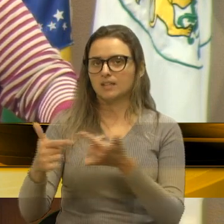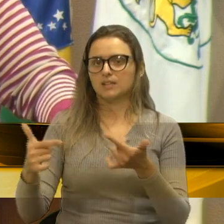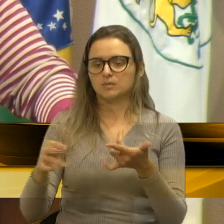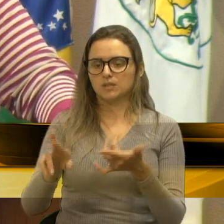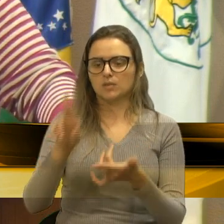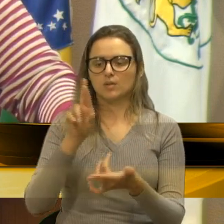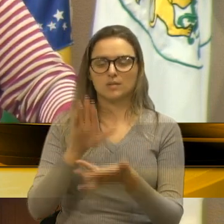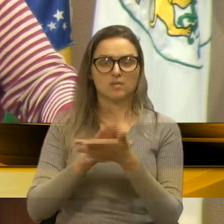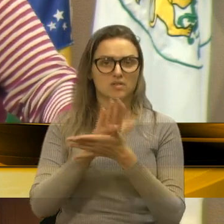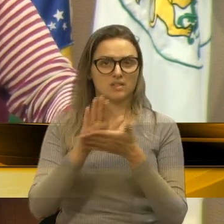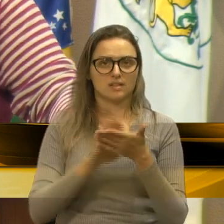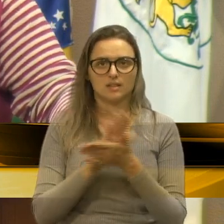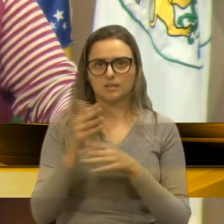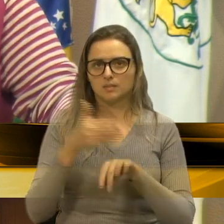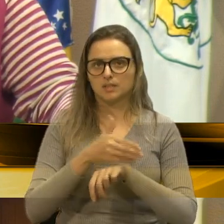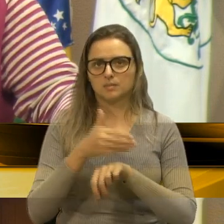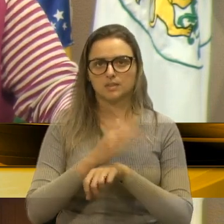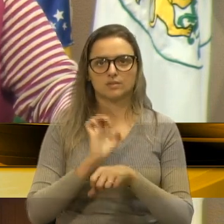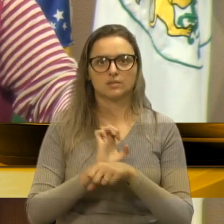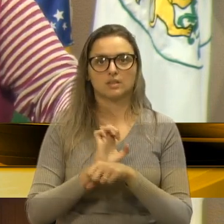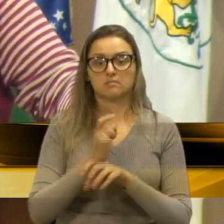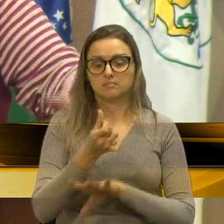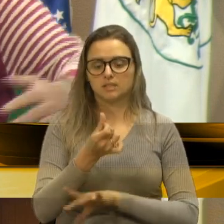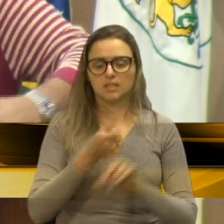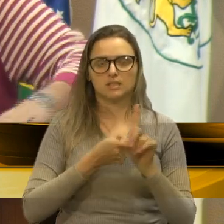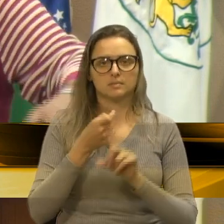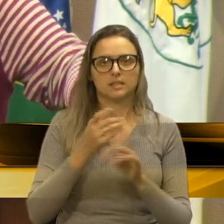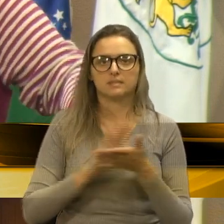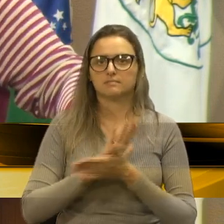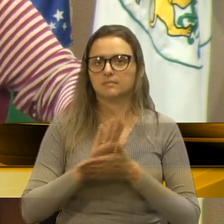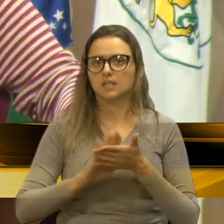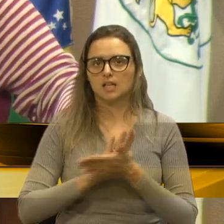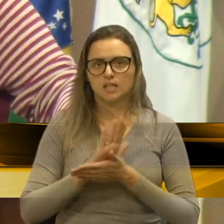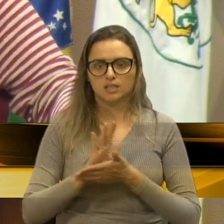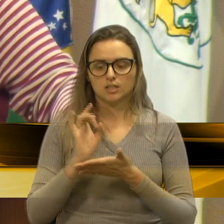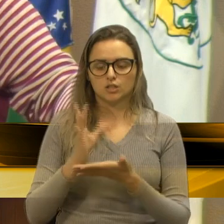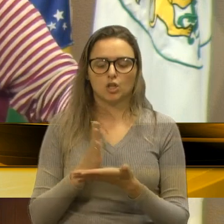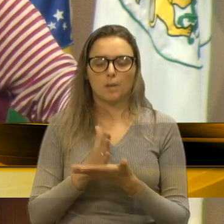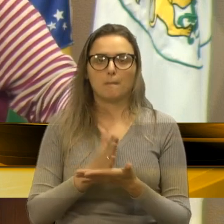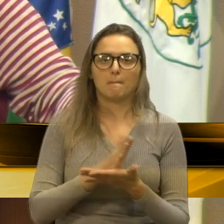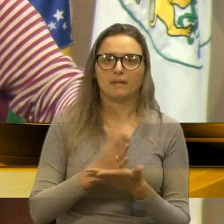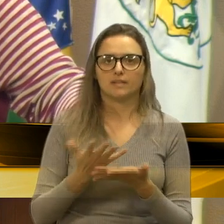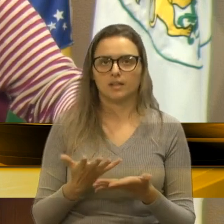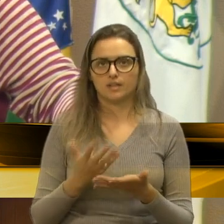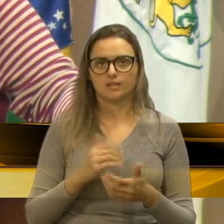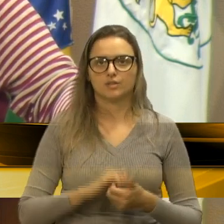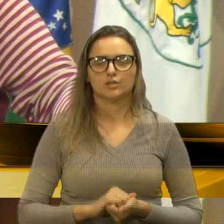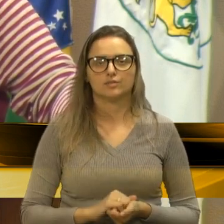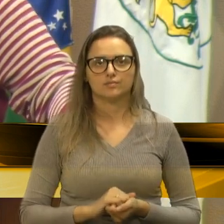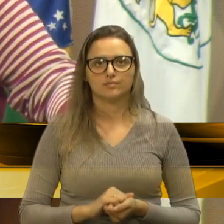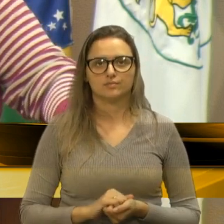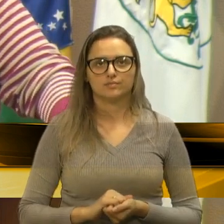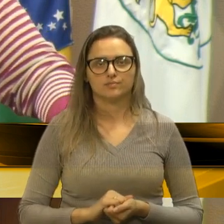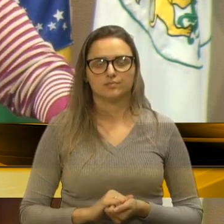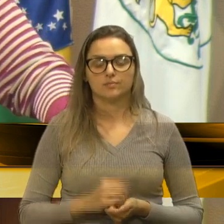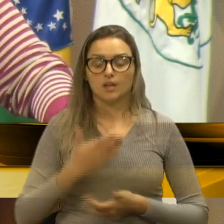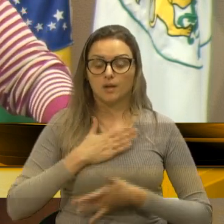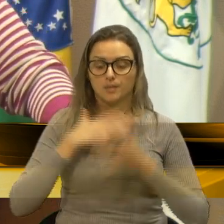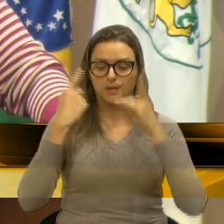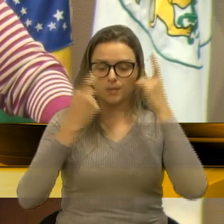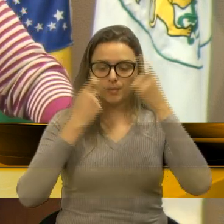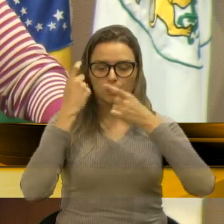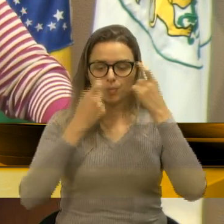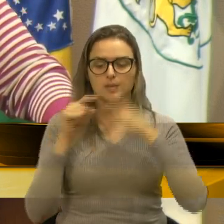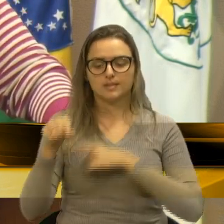do Estado. Foi seis meses, não, foi lá, ficou meia pista, foi feito isso. Então, assim, a minha preocupação, que é São